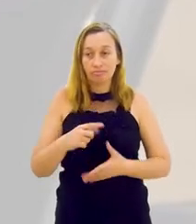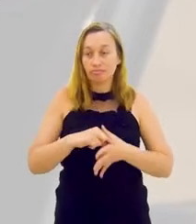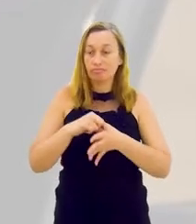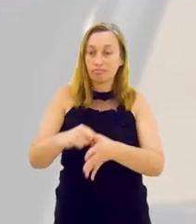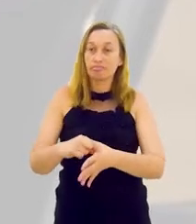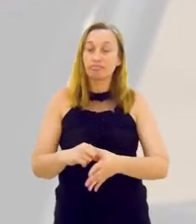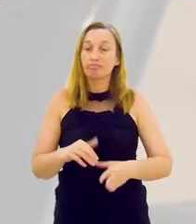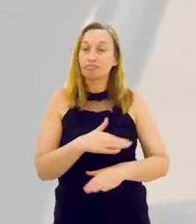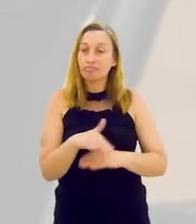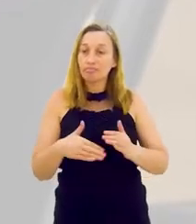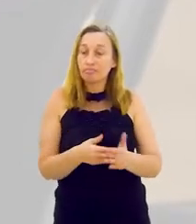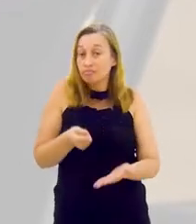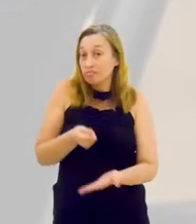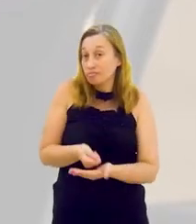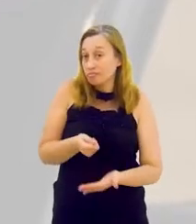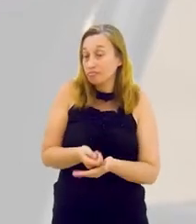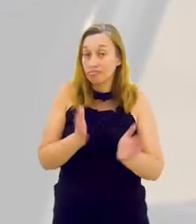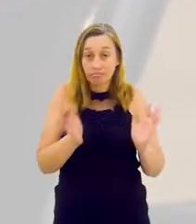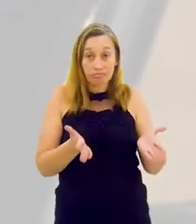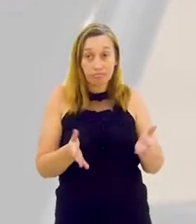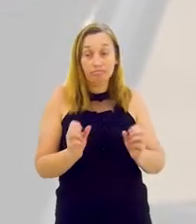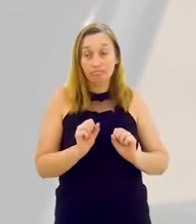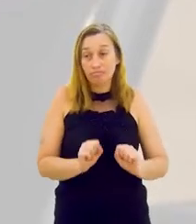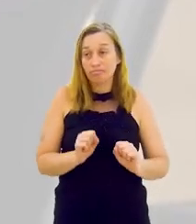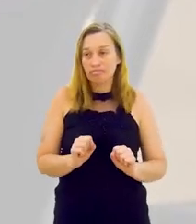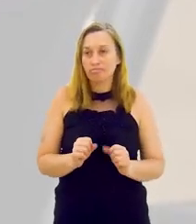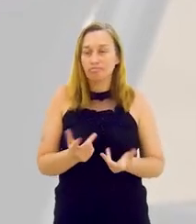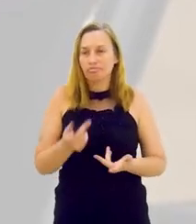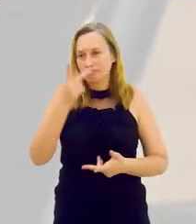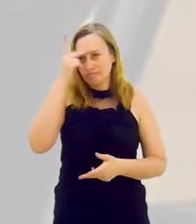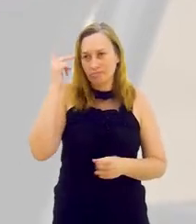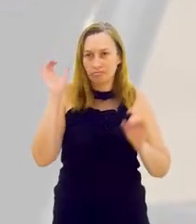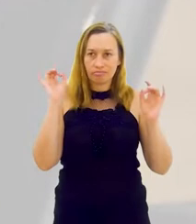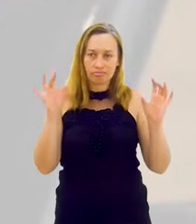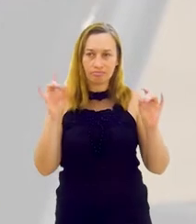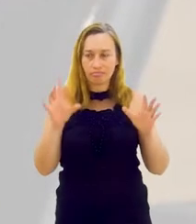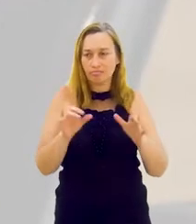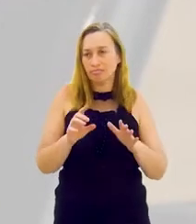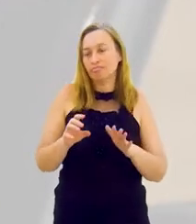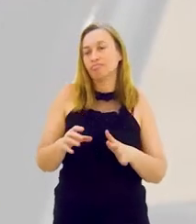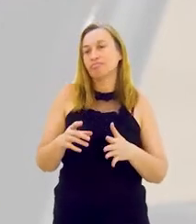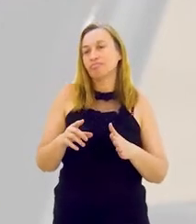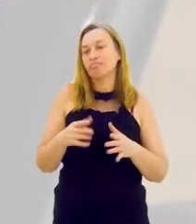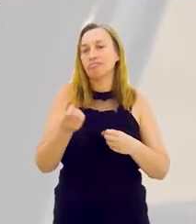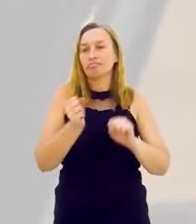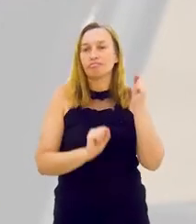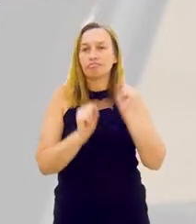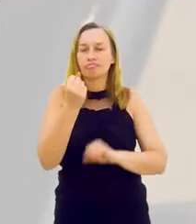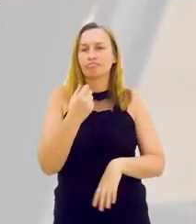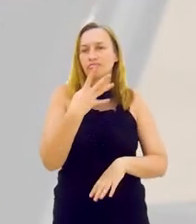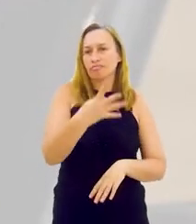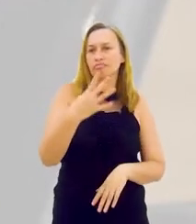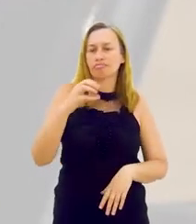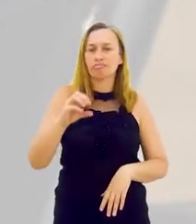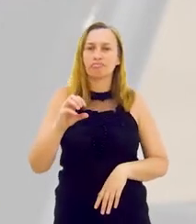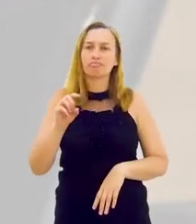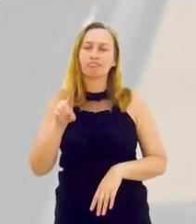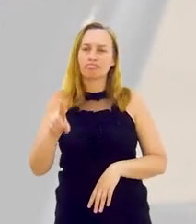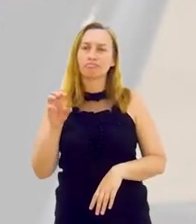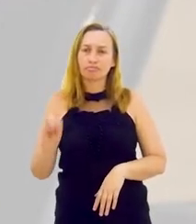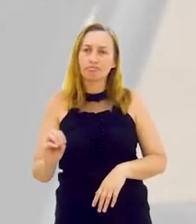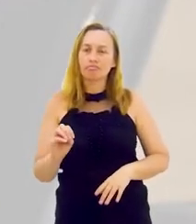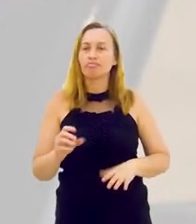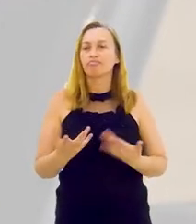todos agora é exigido, tá? Obviamente, a gente pode ser um especialista na indústria 4.0, nas tecnologias de